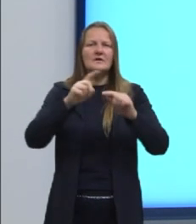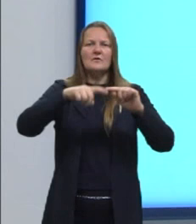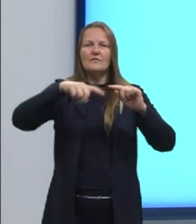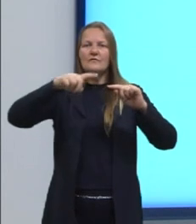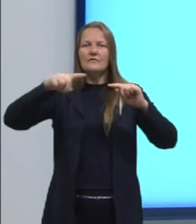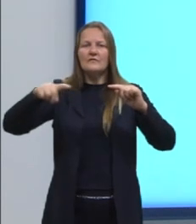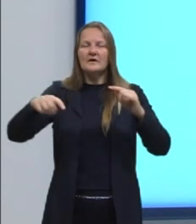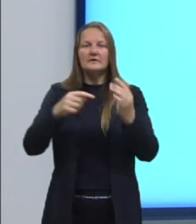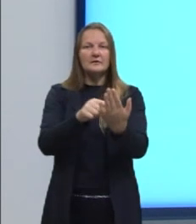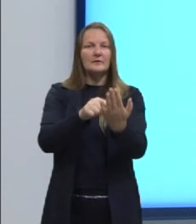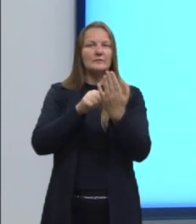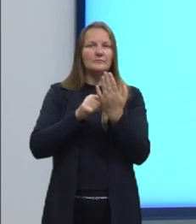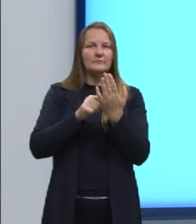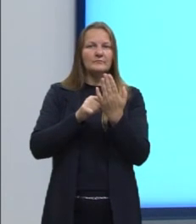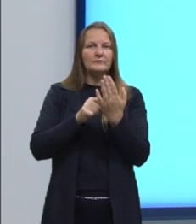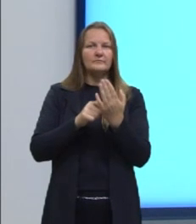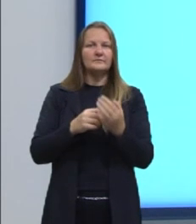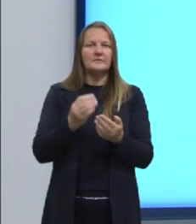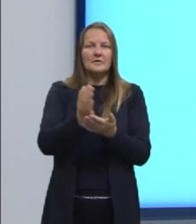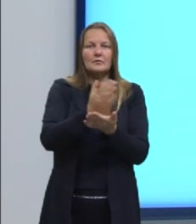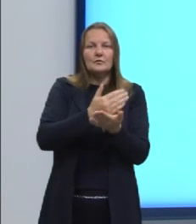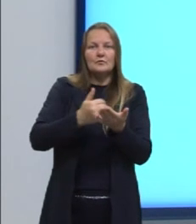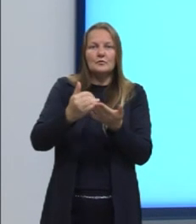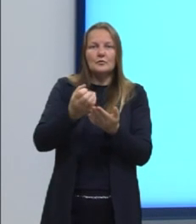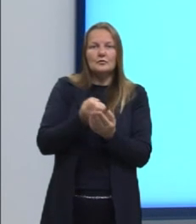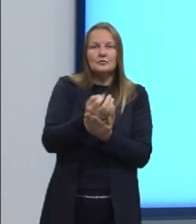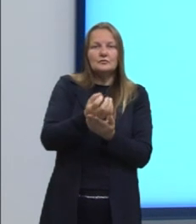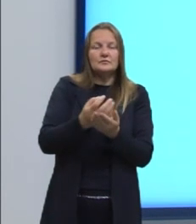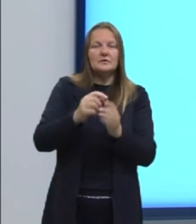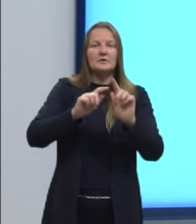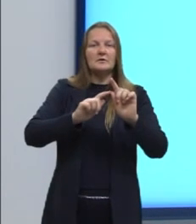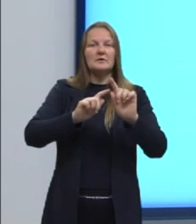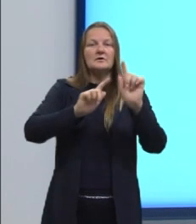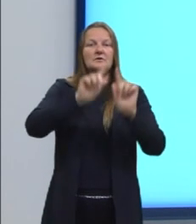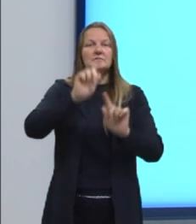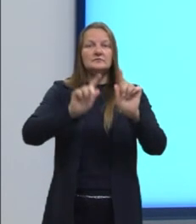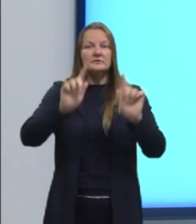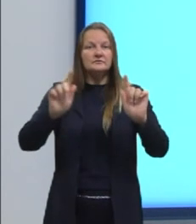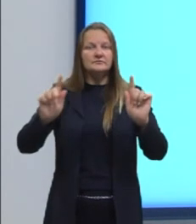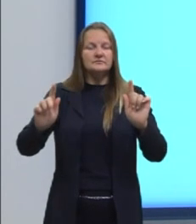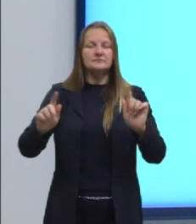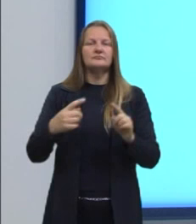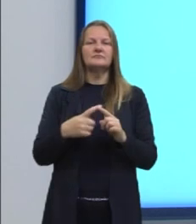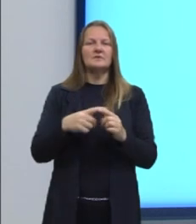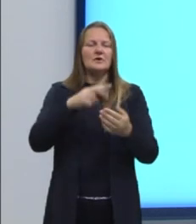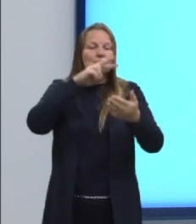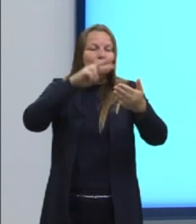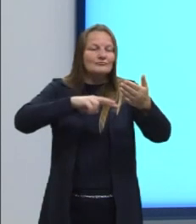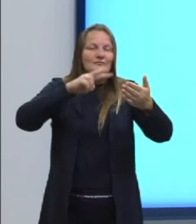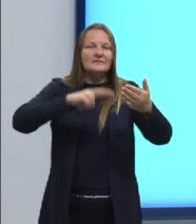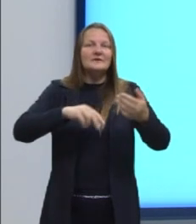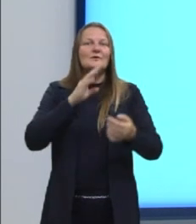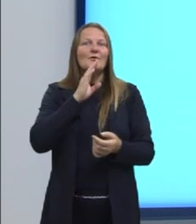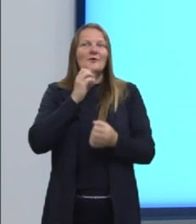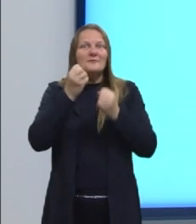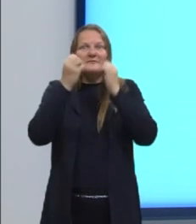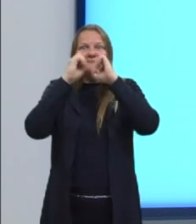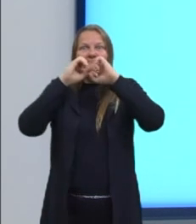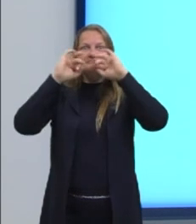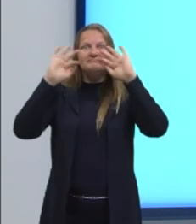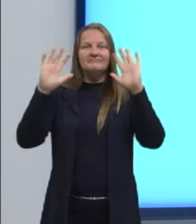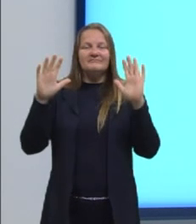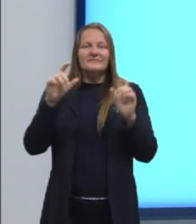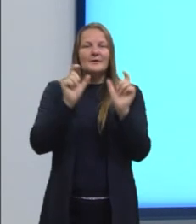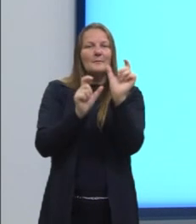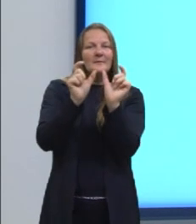apresentadas em uma distribuição estatística. Só lendo aqui, a gente consegue determinar alguns